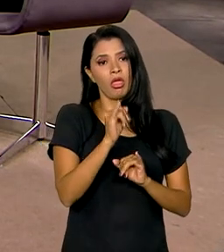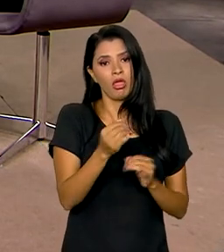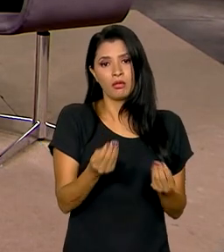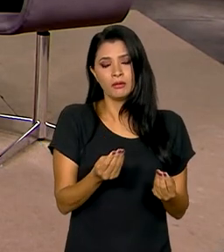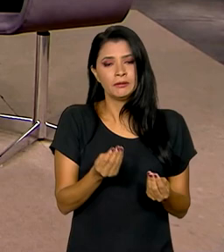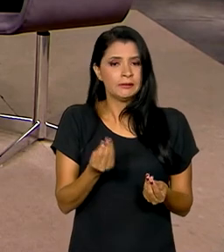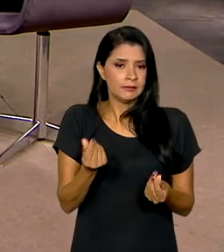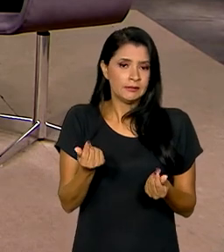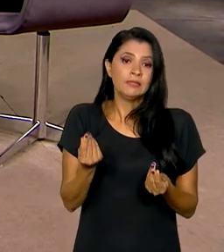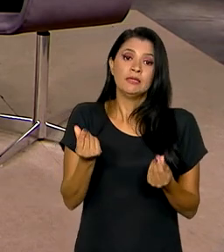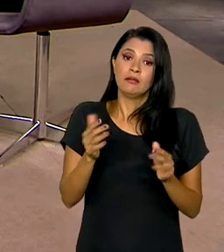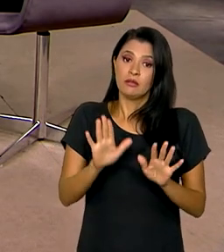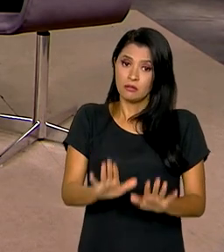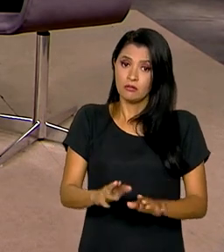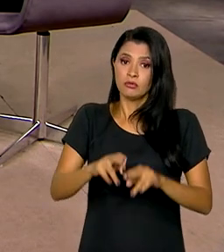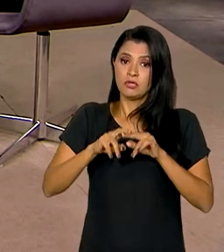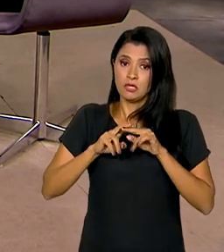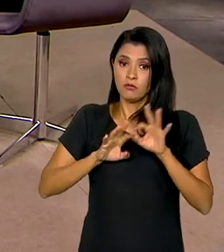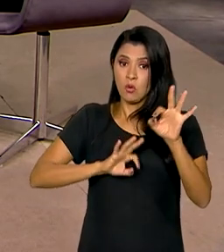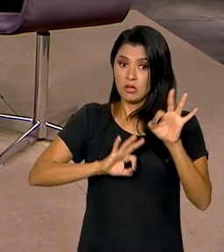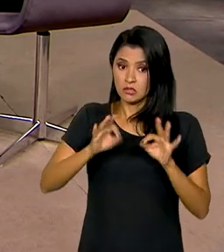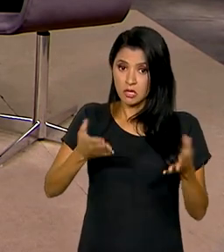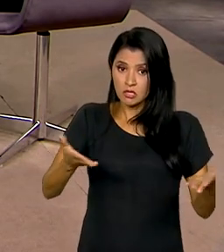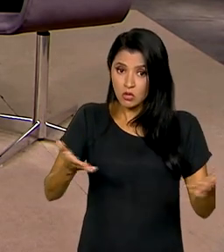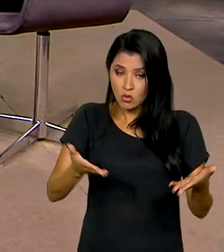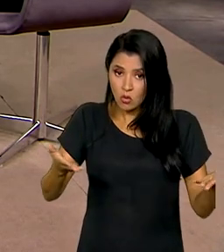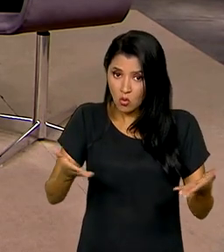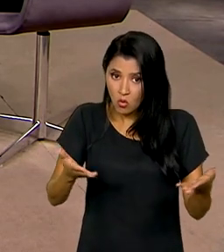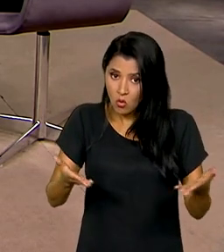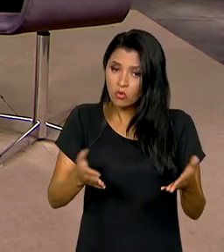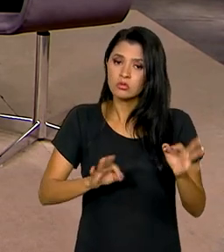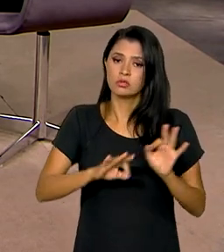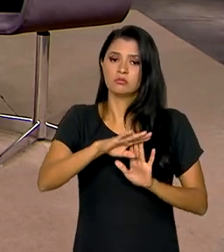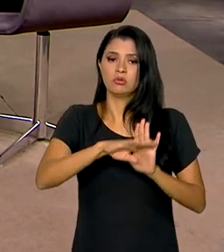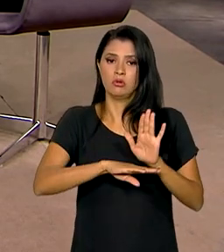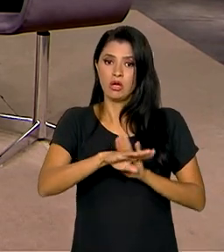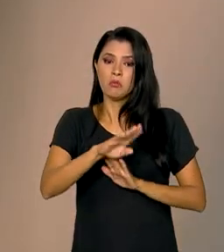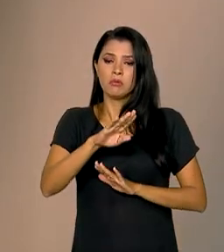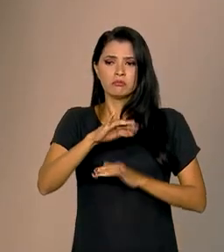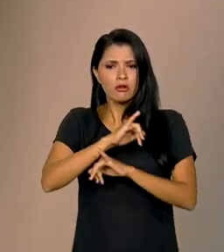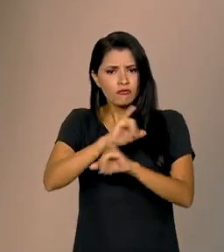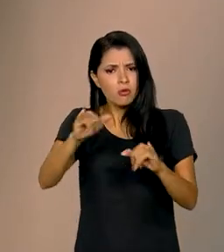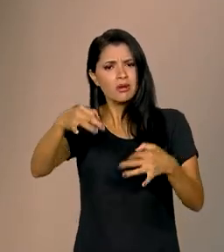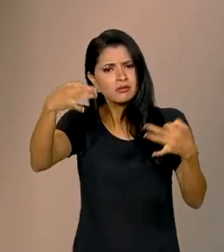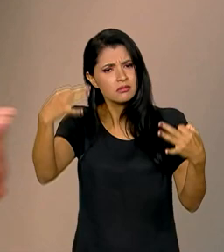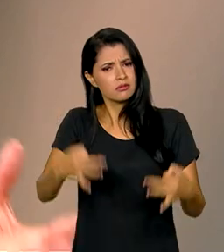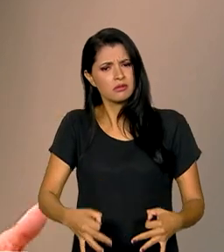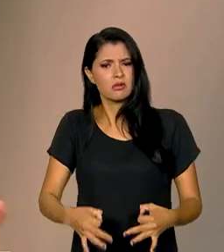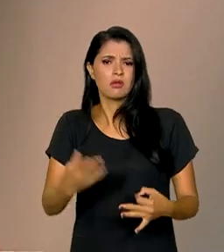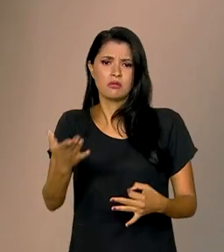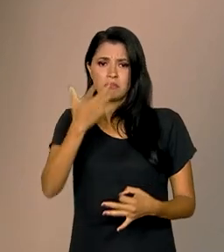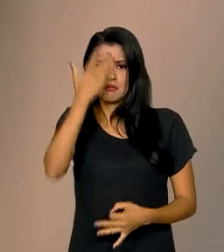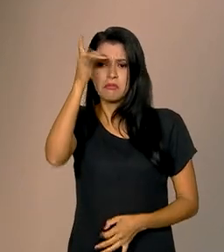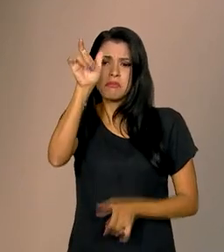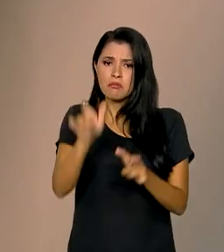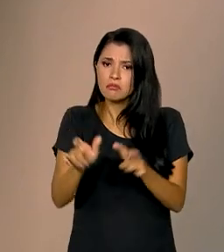foi organizada essa ação de maneira a informar corretamente aos